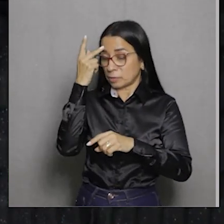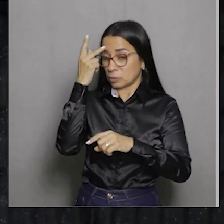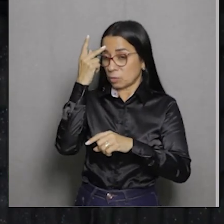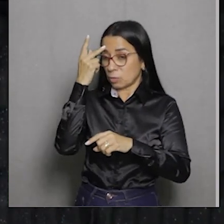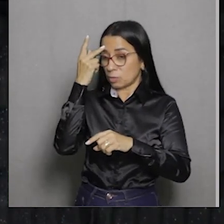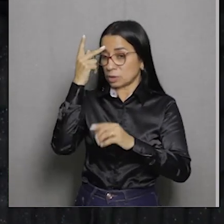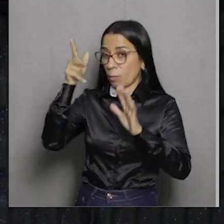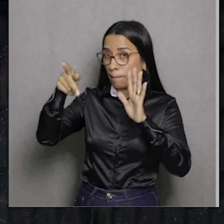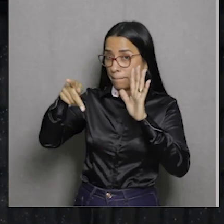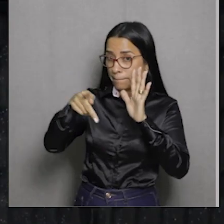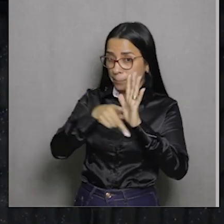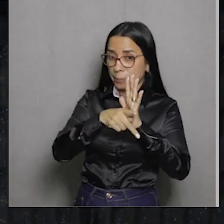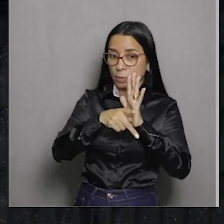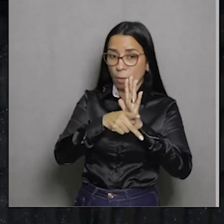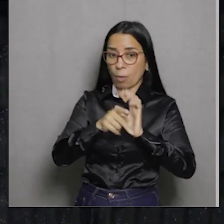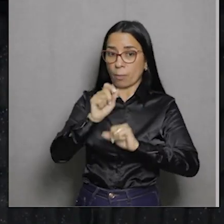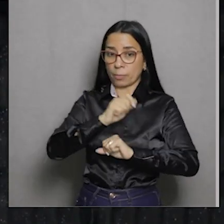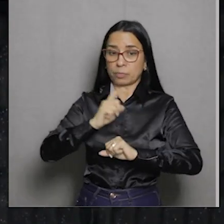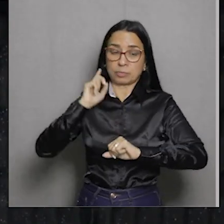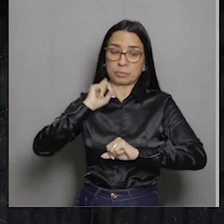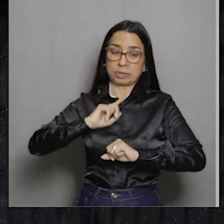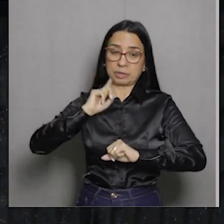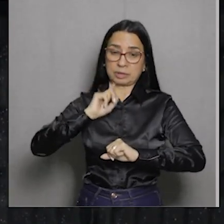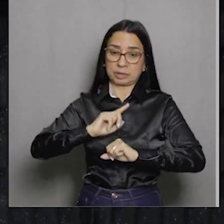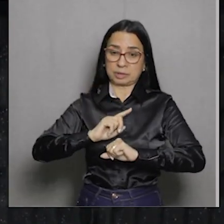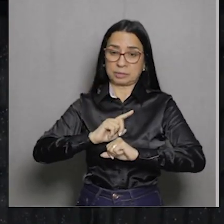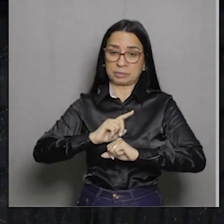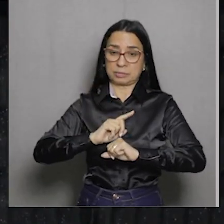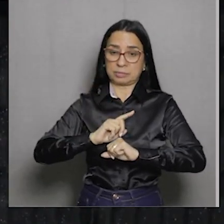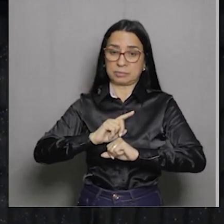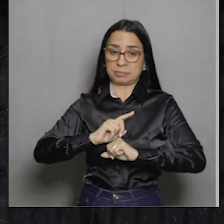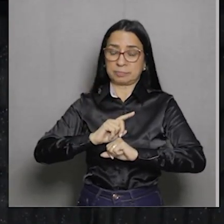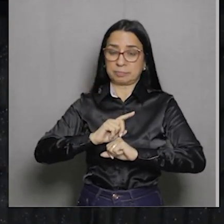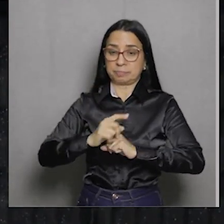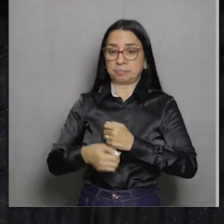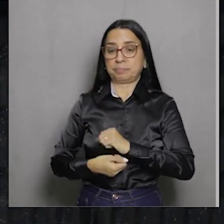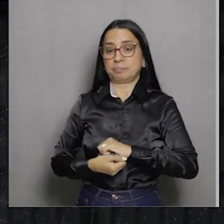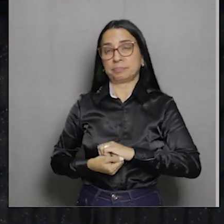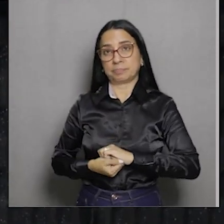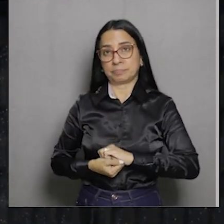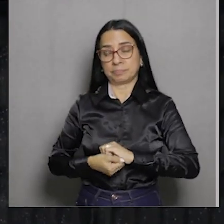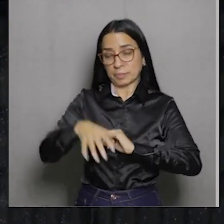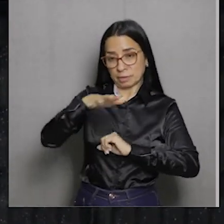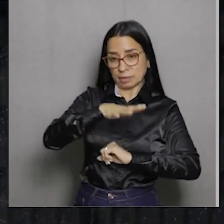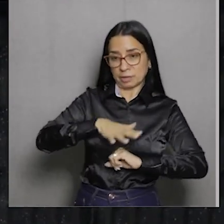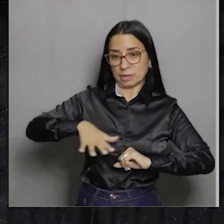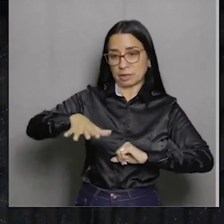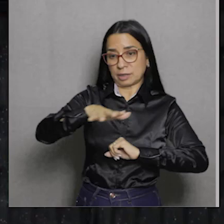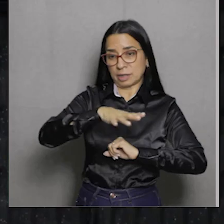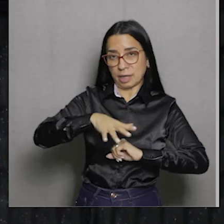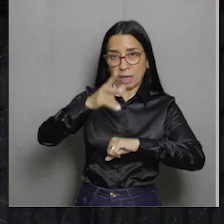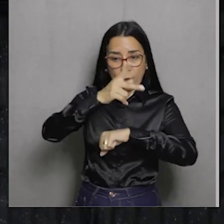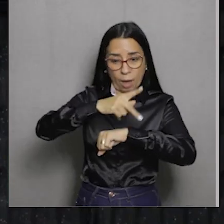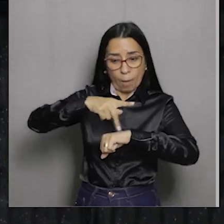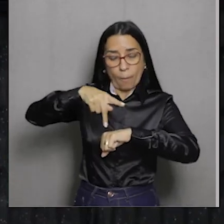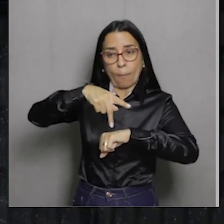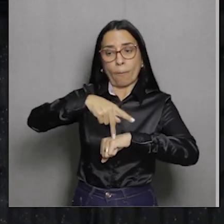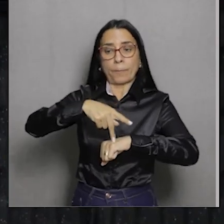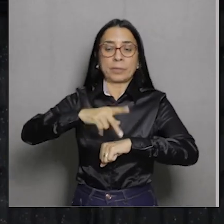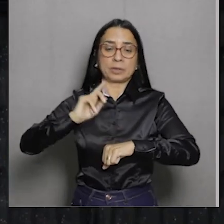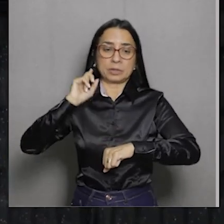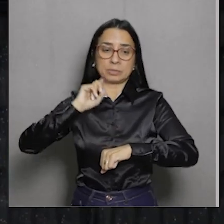de São Paulo, não é do Maranhão. São filhos de Minas. Naturais de Minas. A terra era o país de Minas.